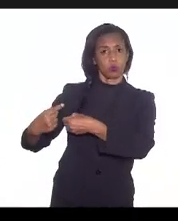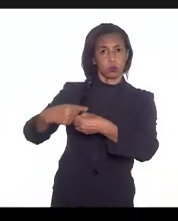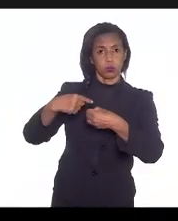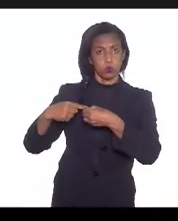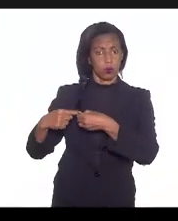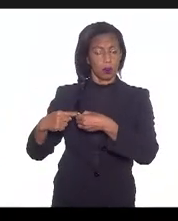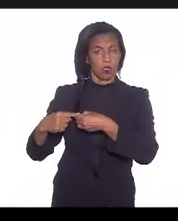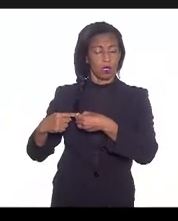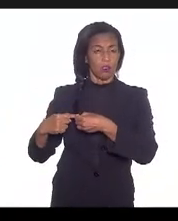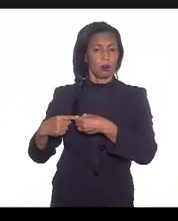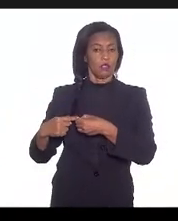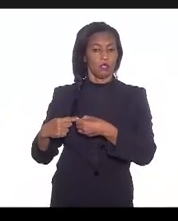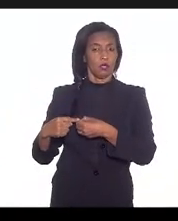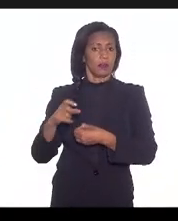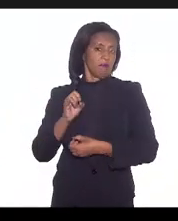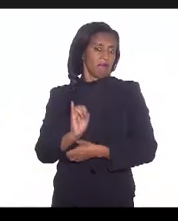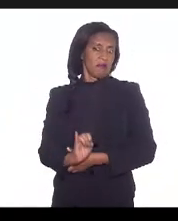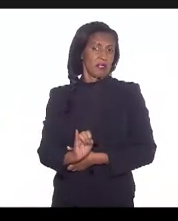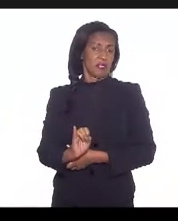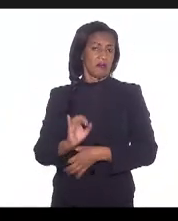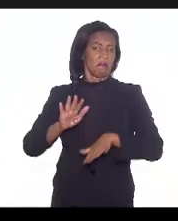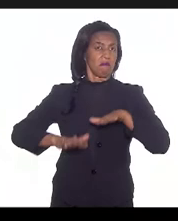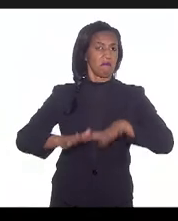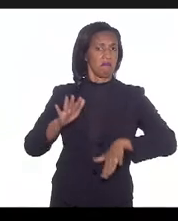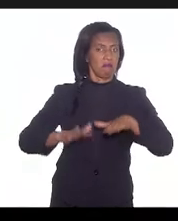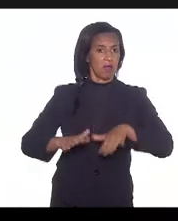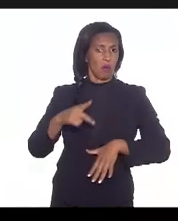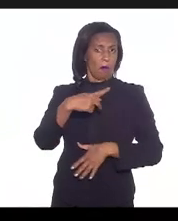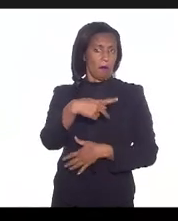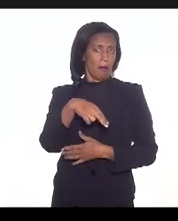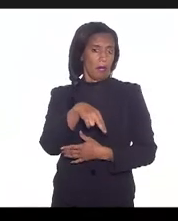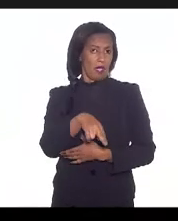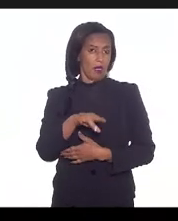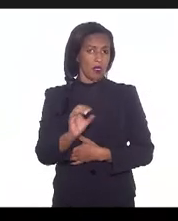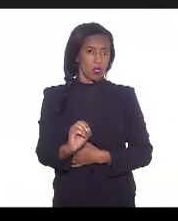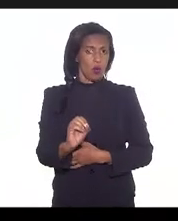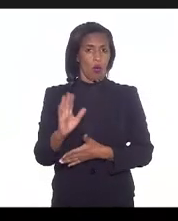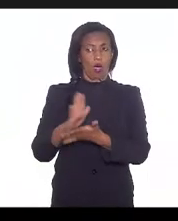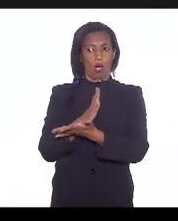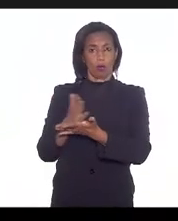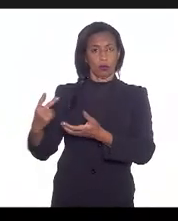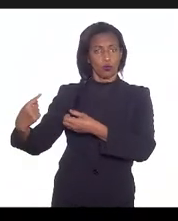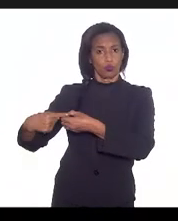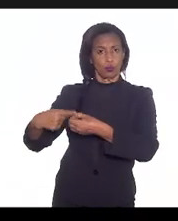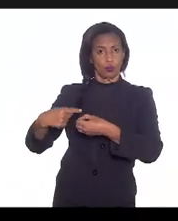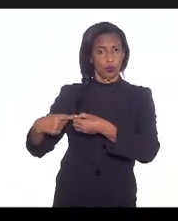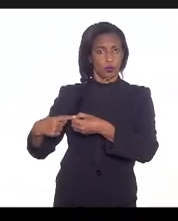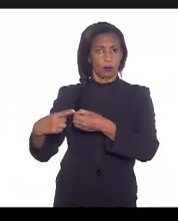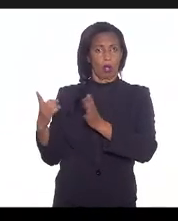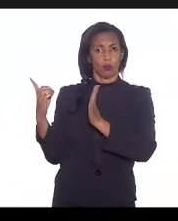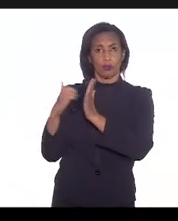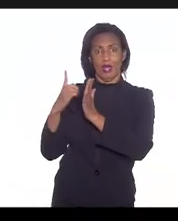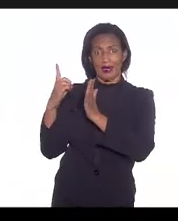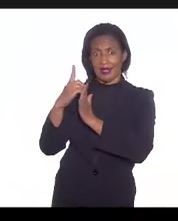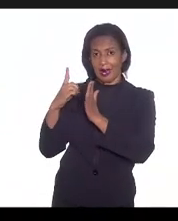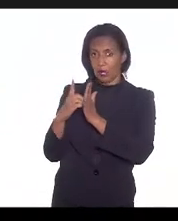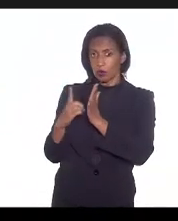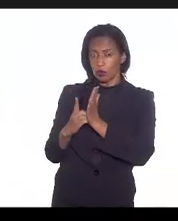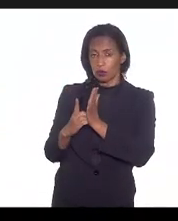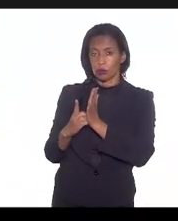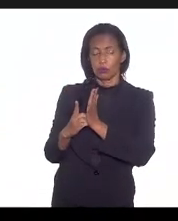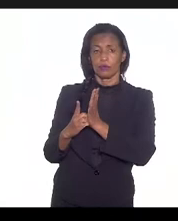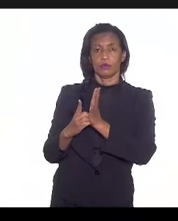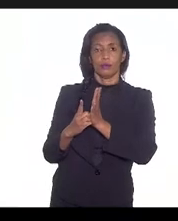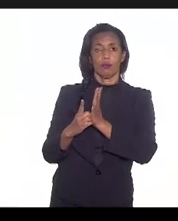vez que mesmo com o PNO alguns municípios através de decreto tem priorizado